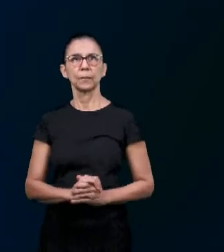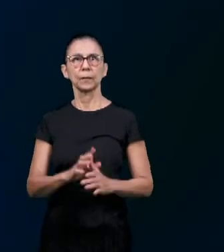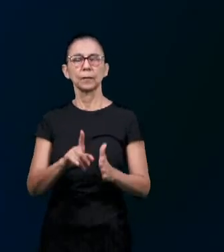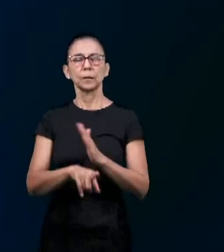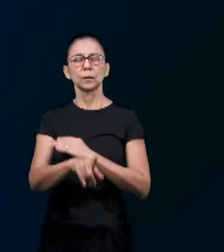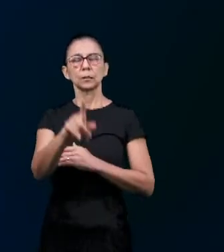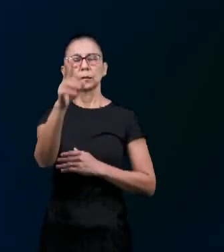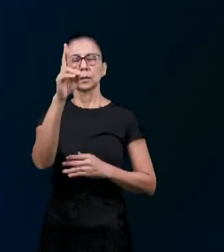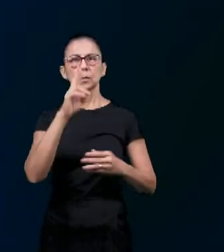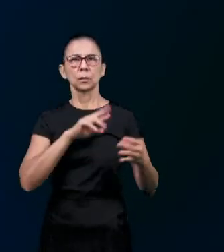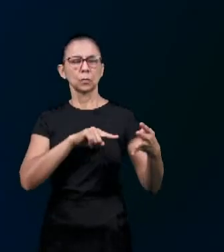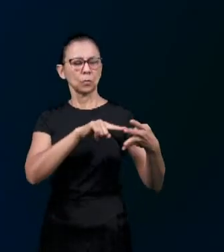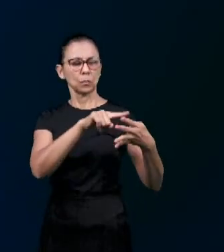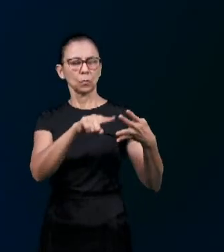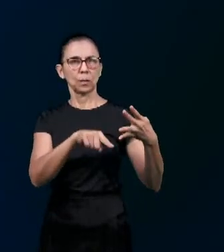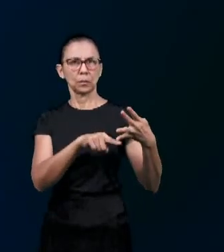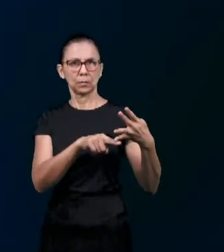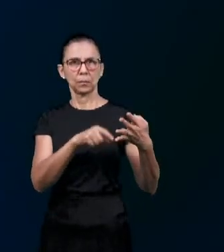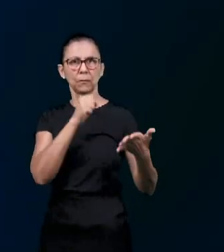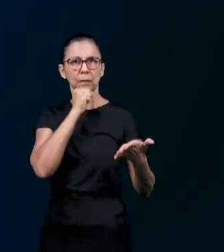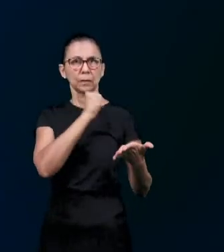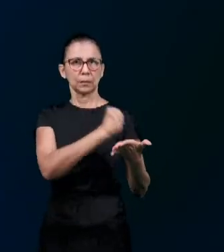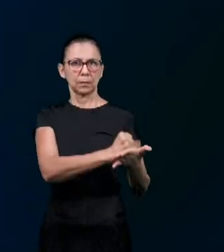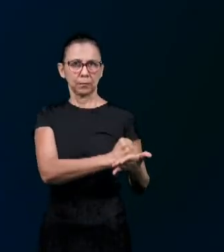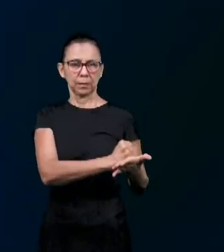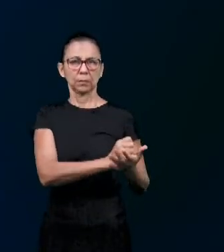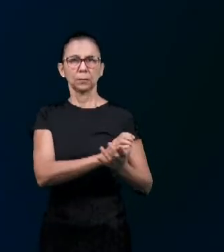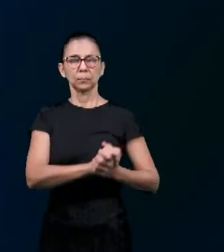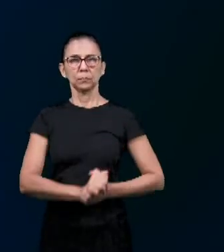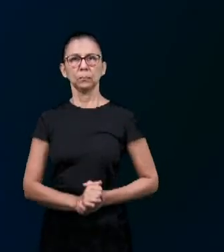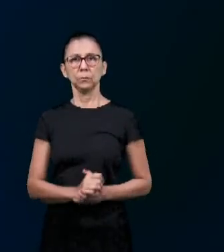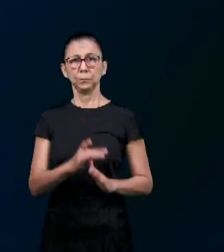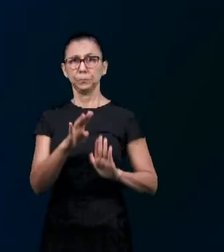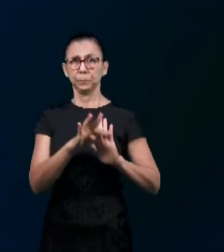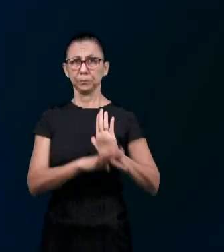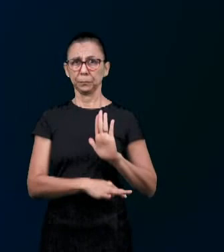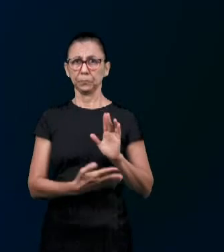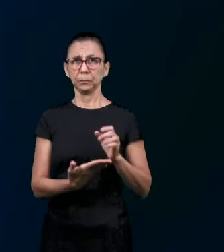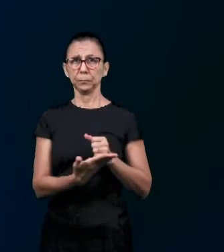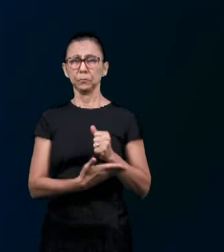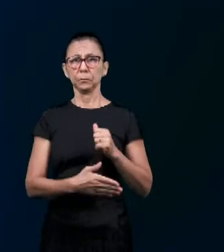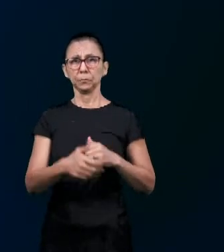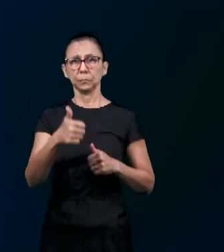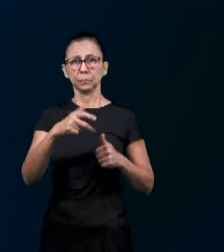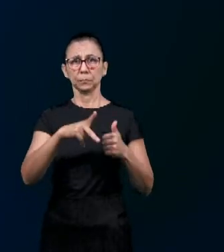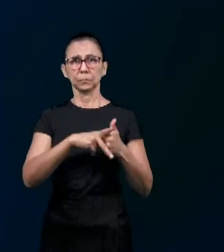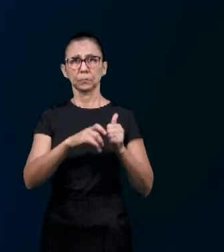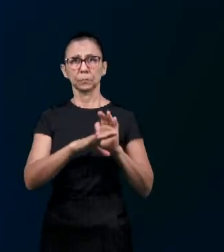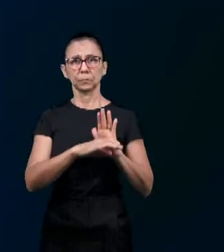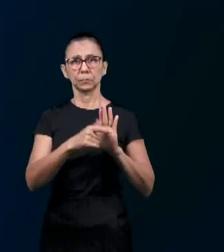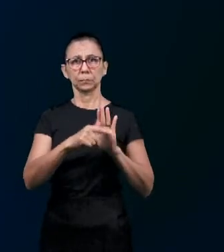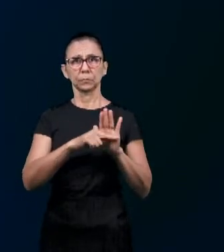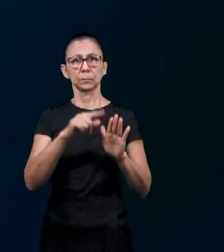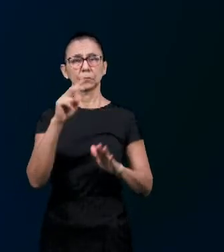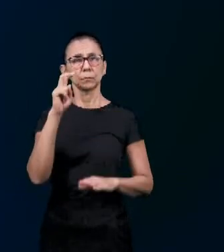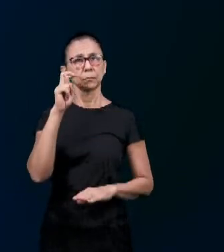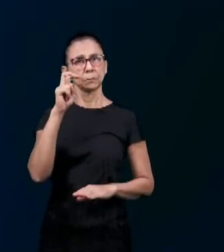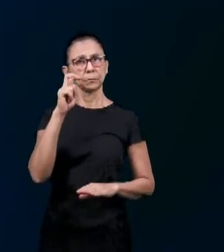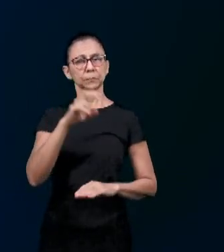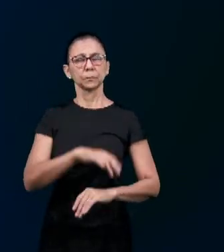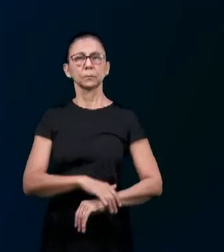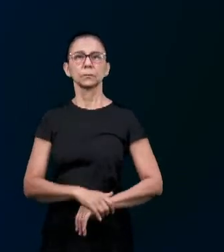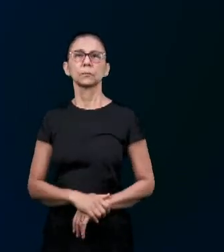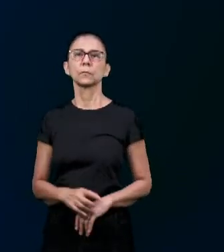elementos Do Velho Testamento E o texto que se baseia Está na carta de 1 Pedro Capítulo 2 Versículo 5 Que diz